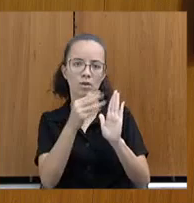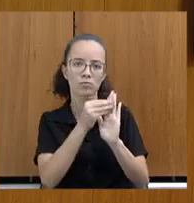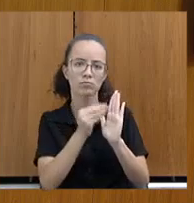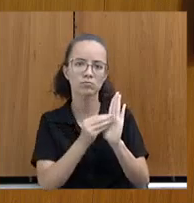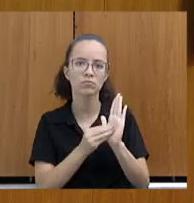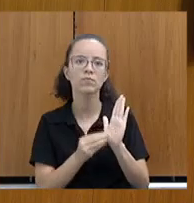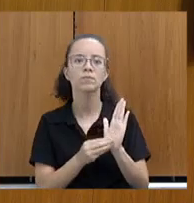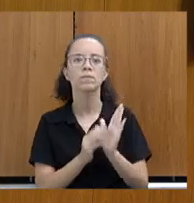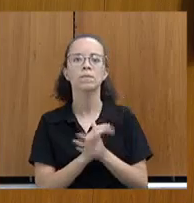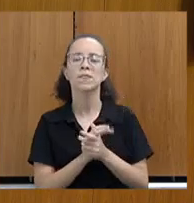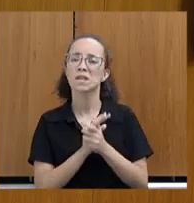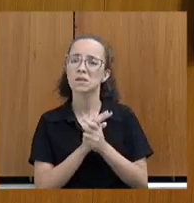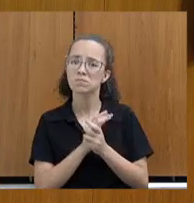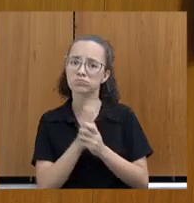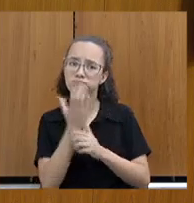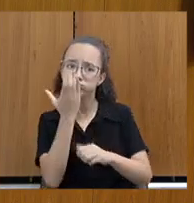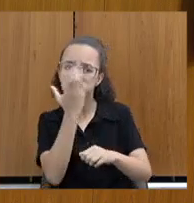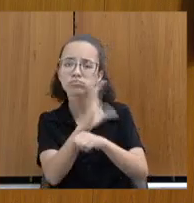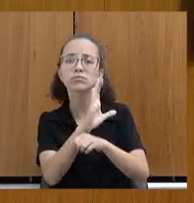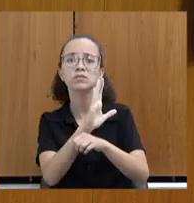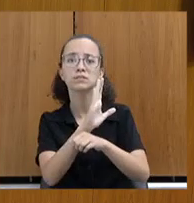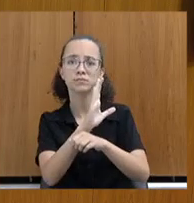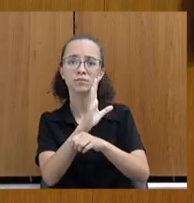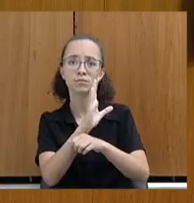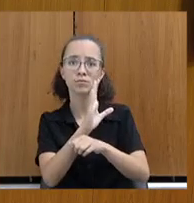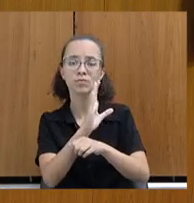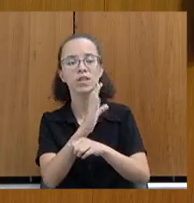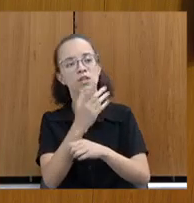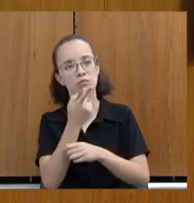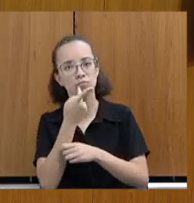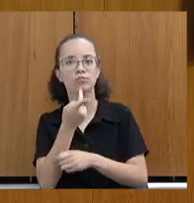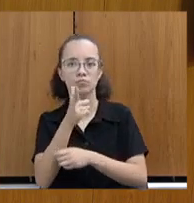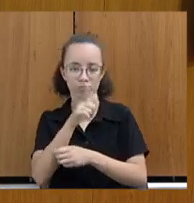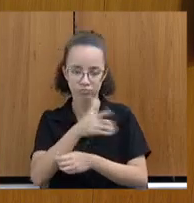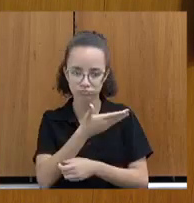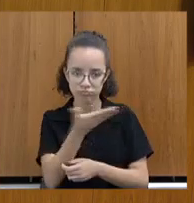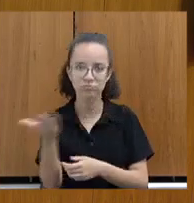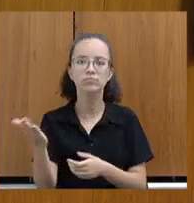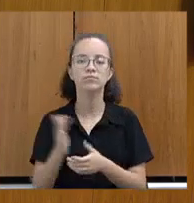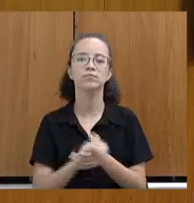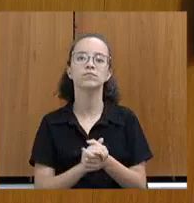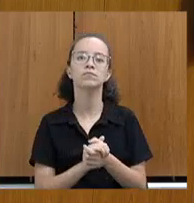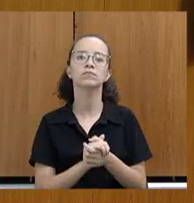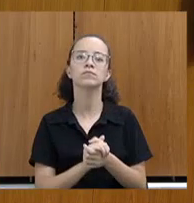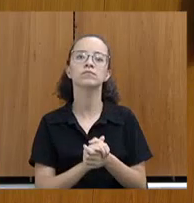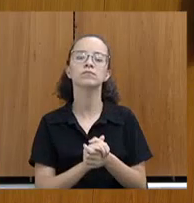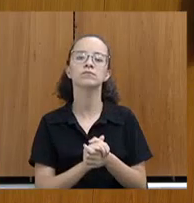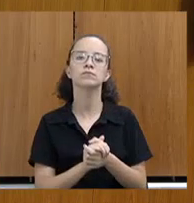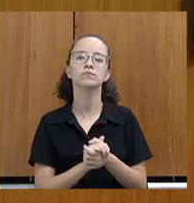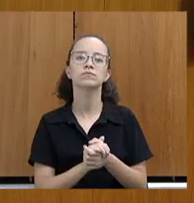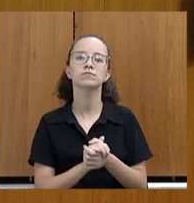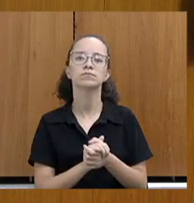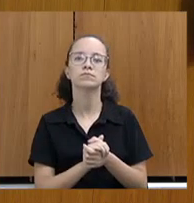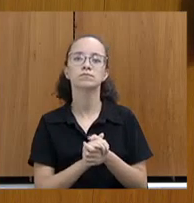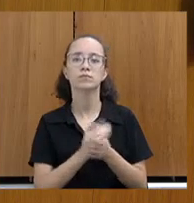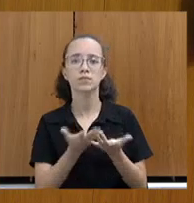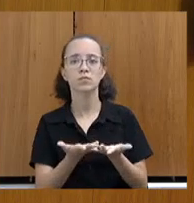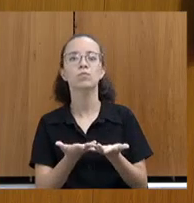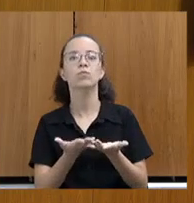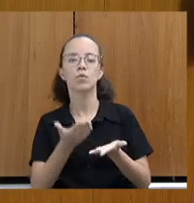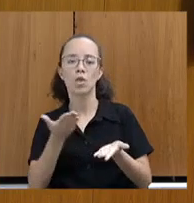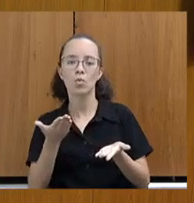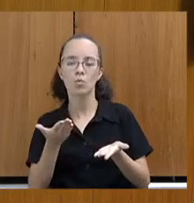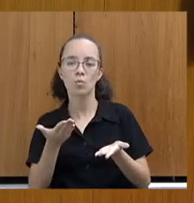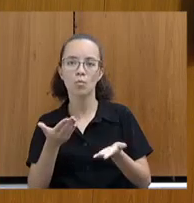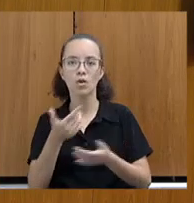Mas não foi publicado, a gente reforça aqui. A pátria e os retomados ao Estado, considerando a chegada